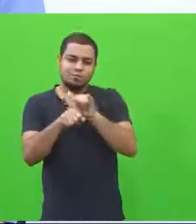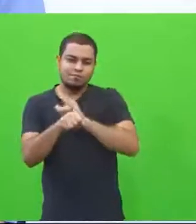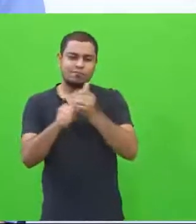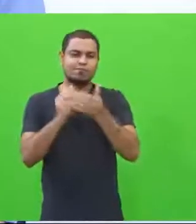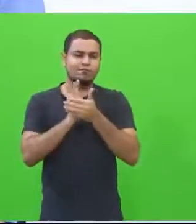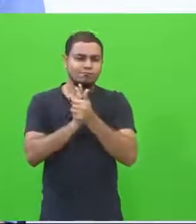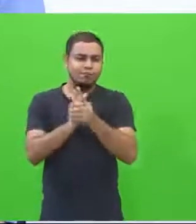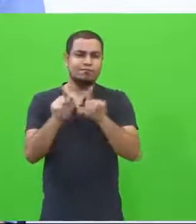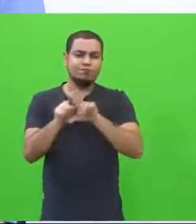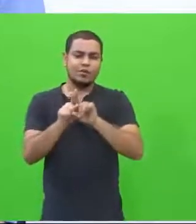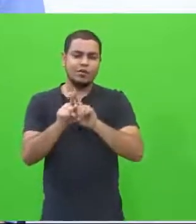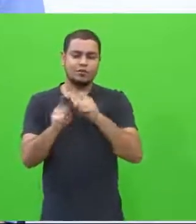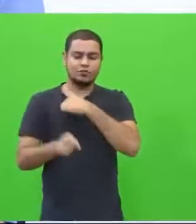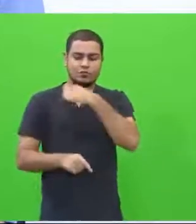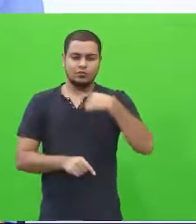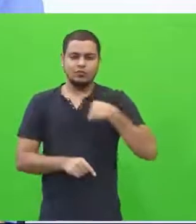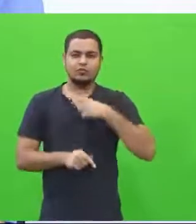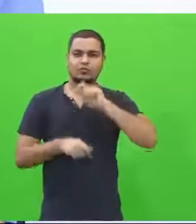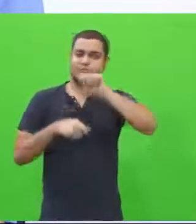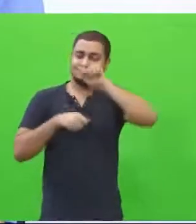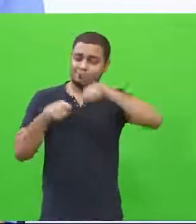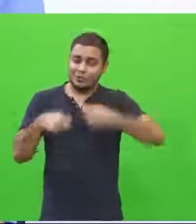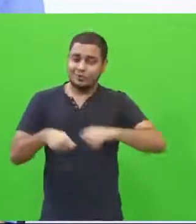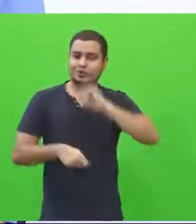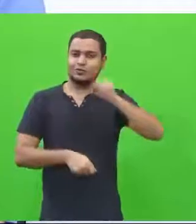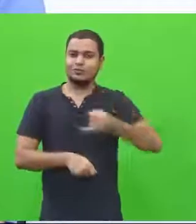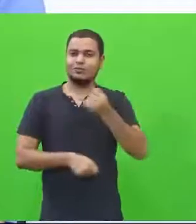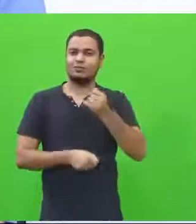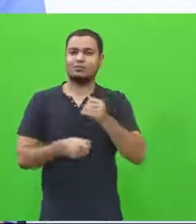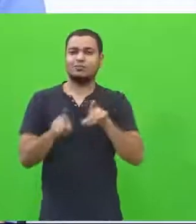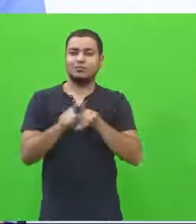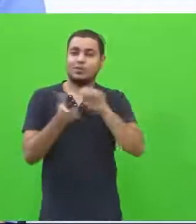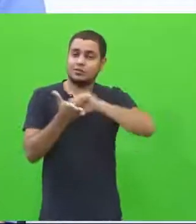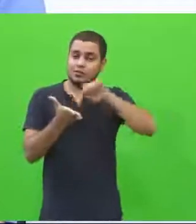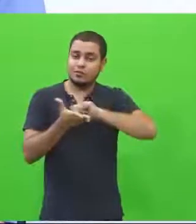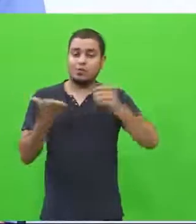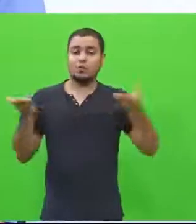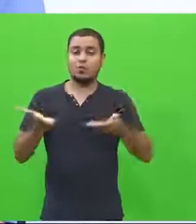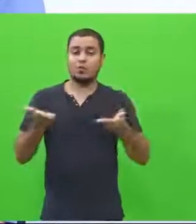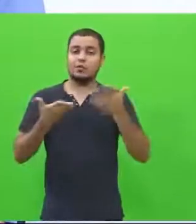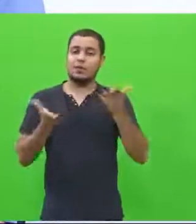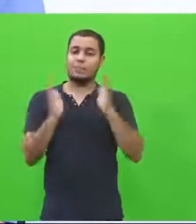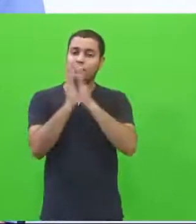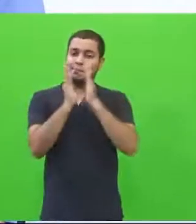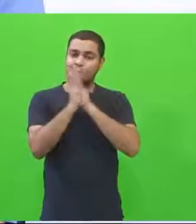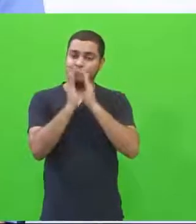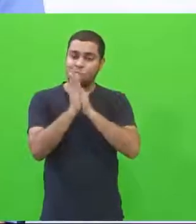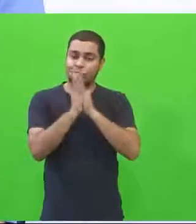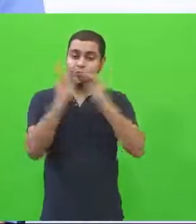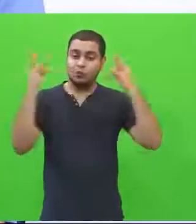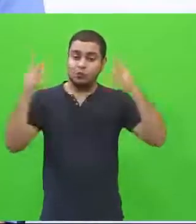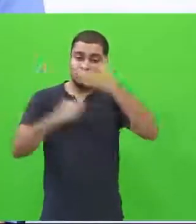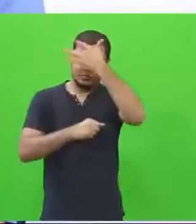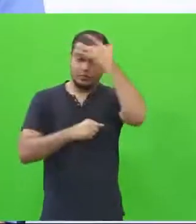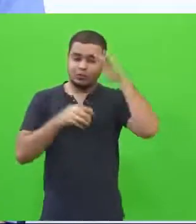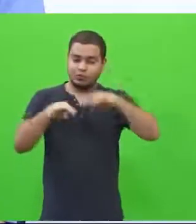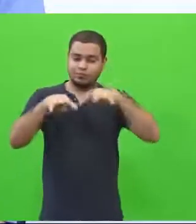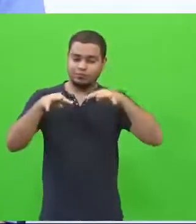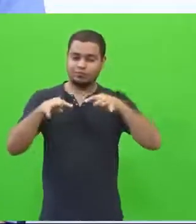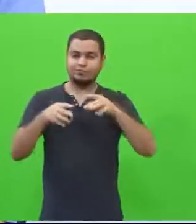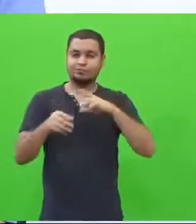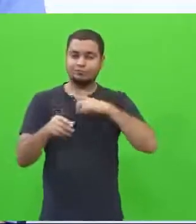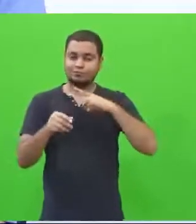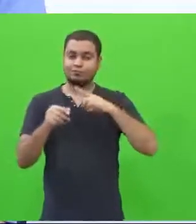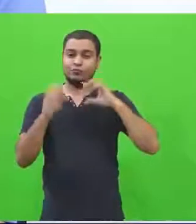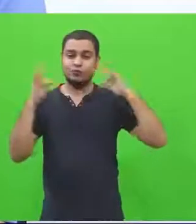que nós tantos necessitamos, o ato de escrever. E hoje eu quero parabenizar todas as pessoas que estão aqui no estúdio